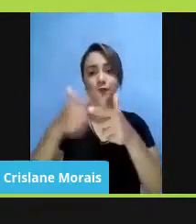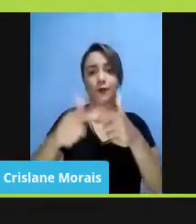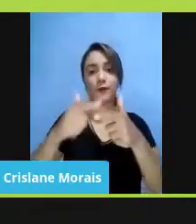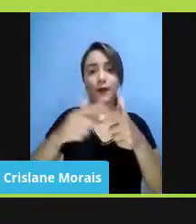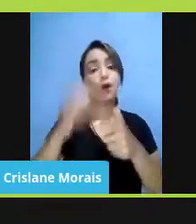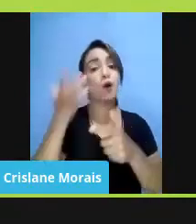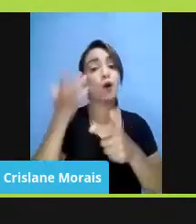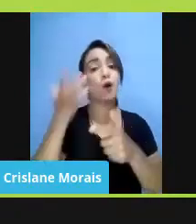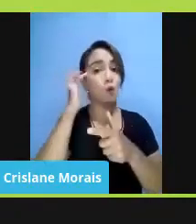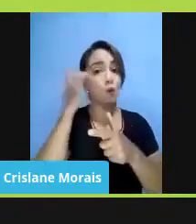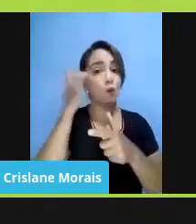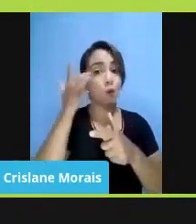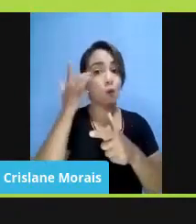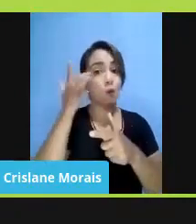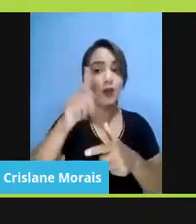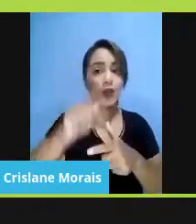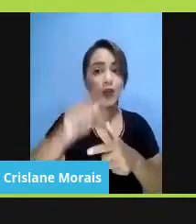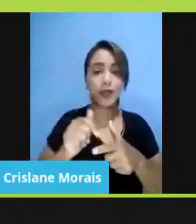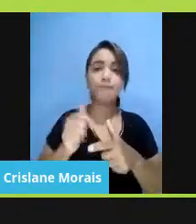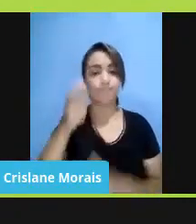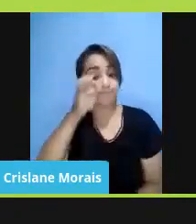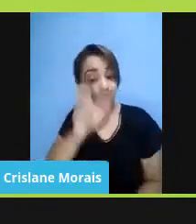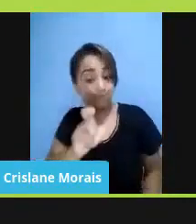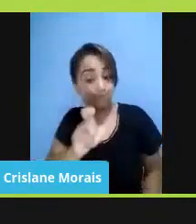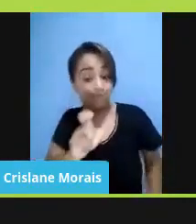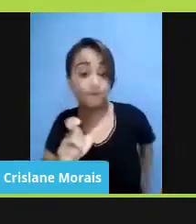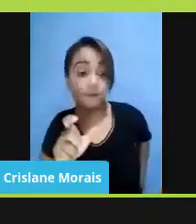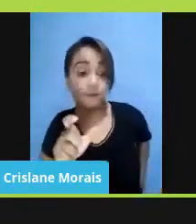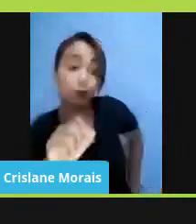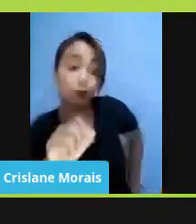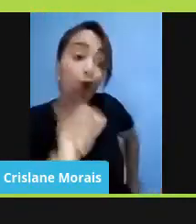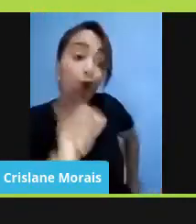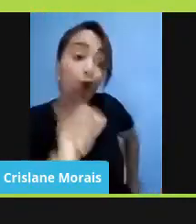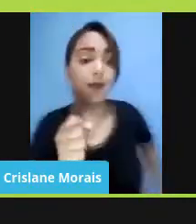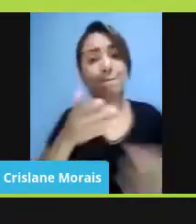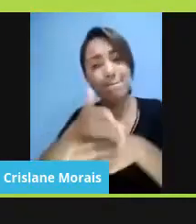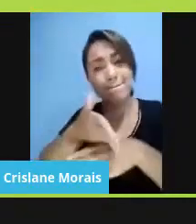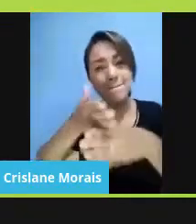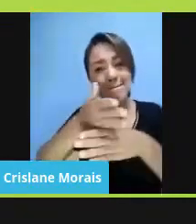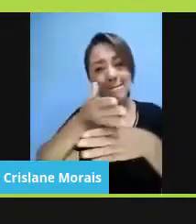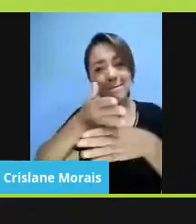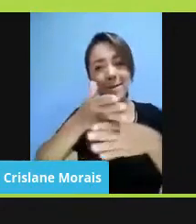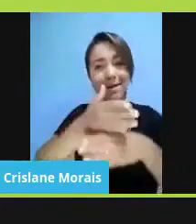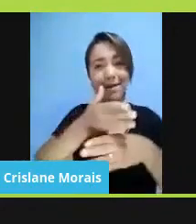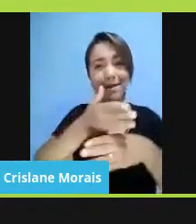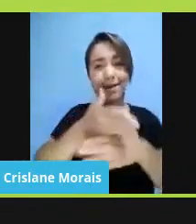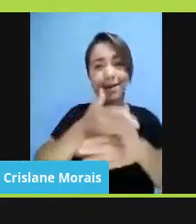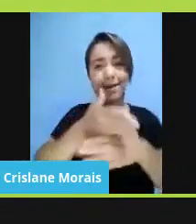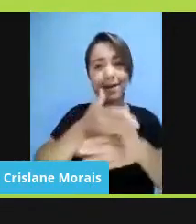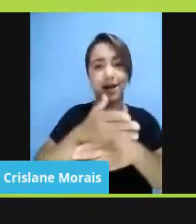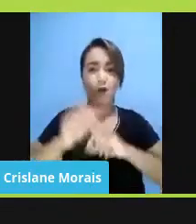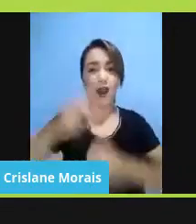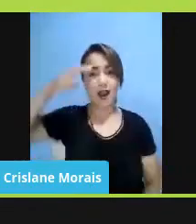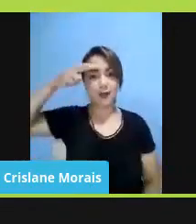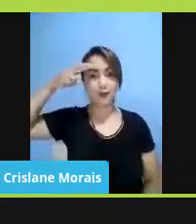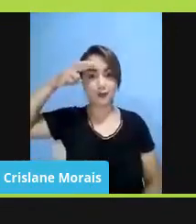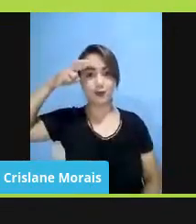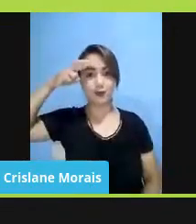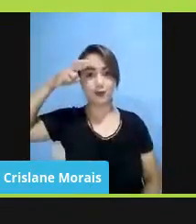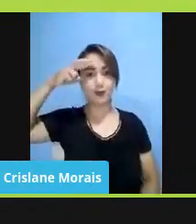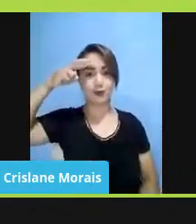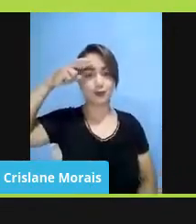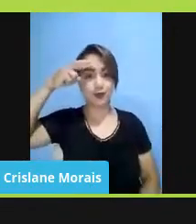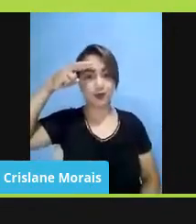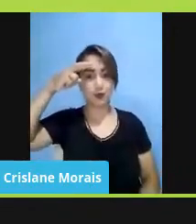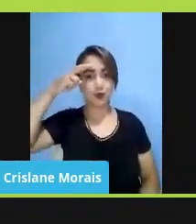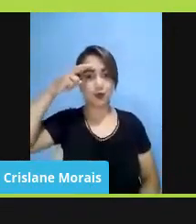muito interessante de participar foi a história do Escola Sem Partido.